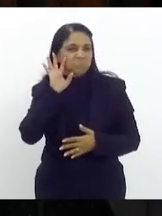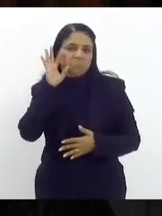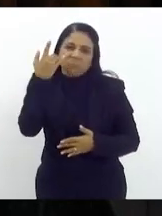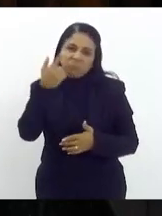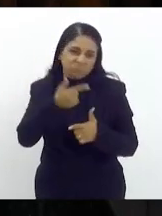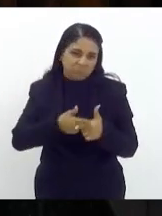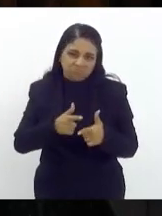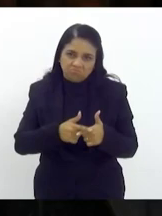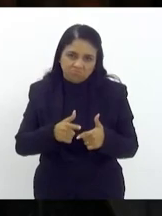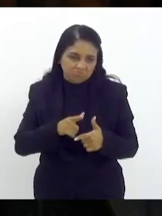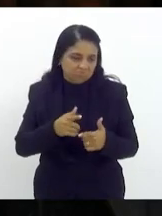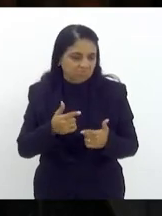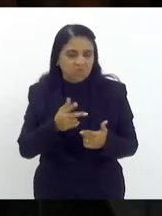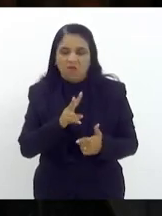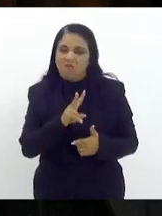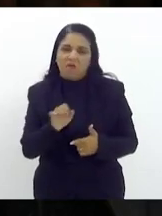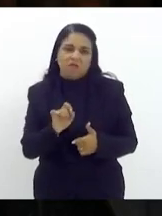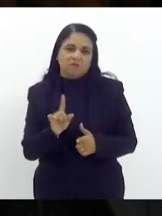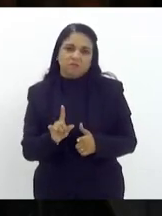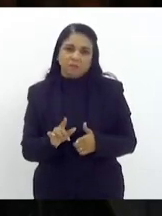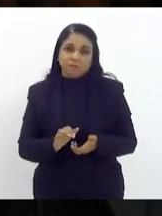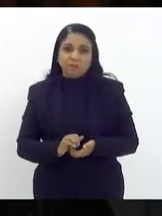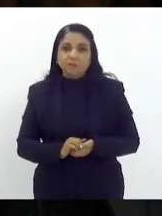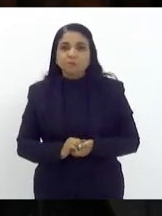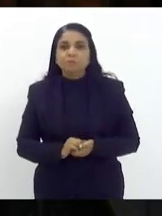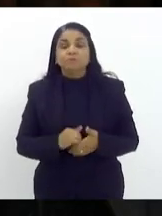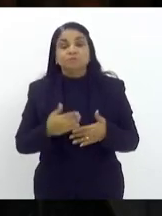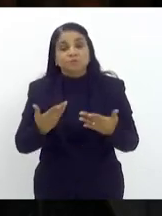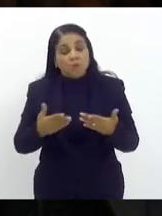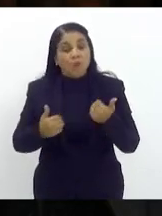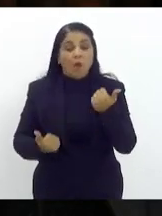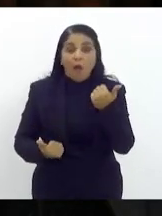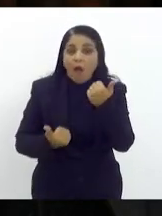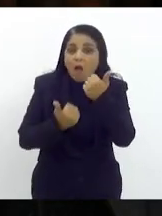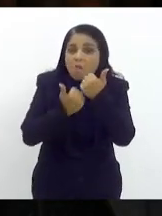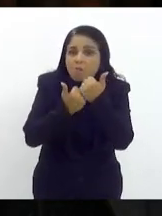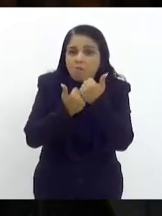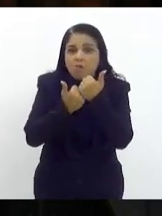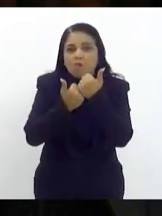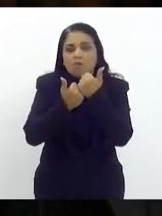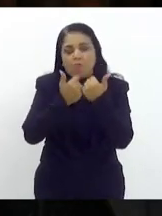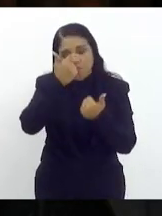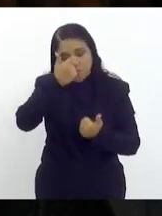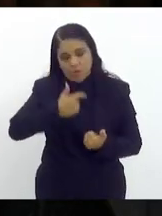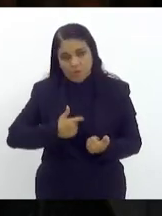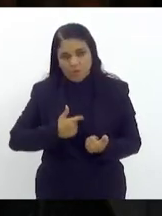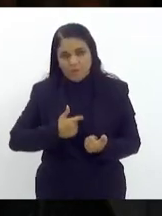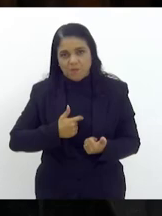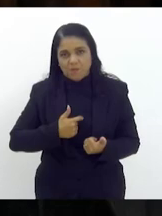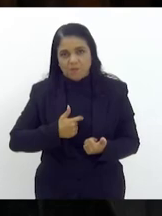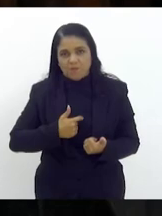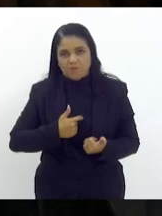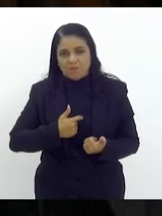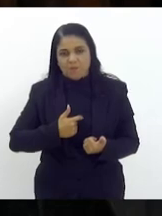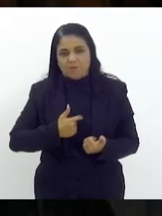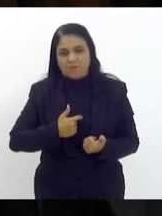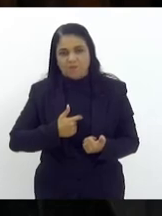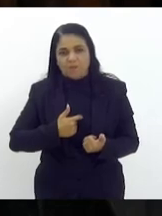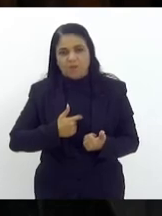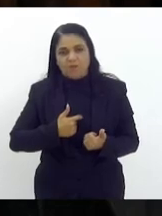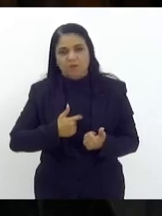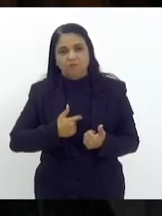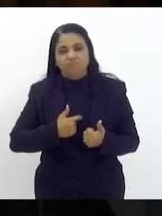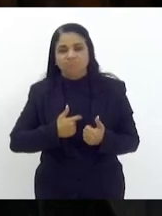problema eu apoio integralmente as